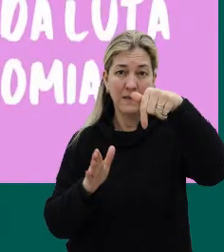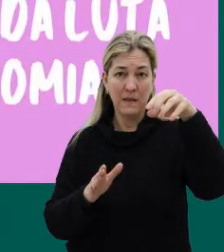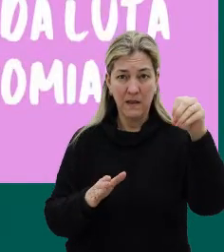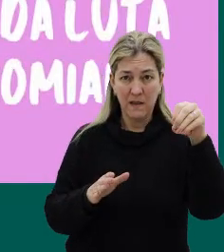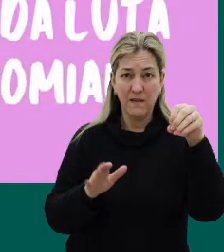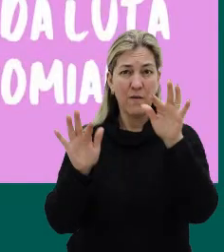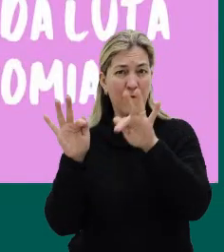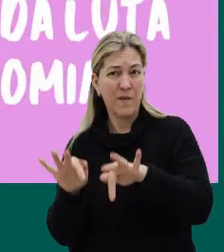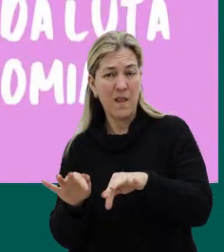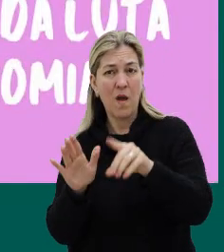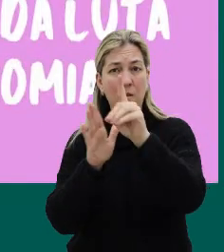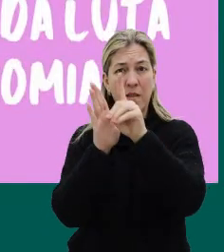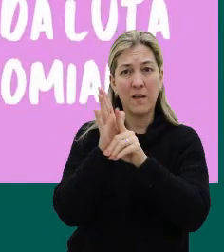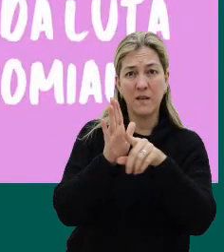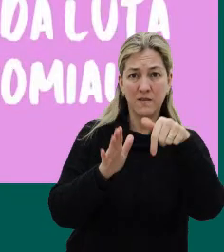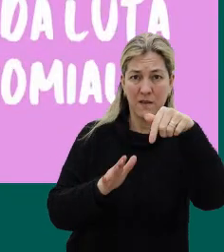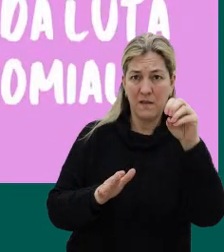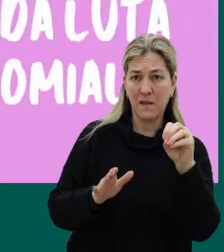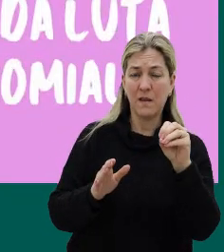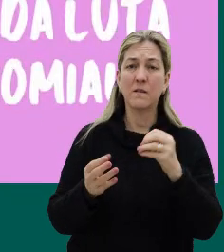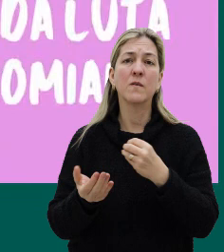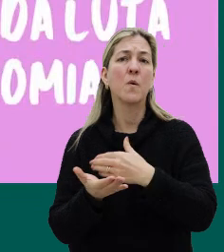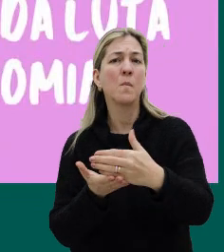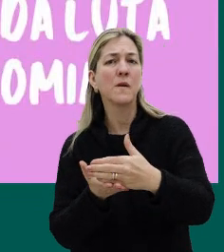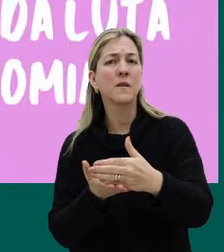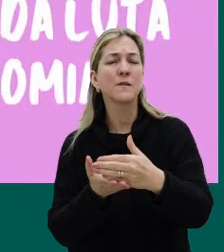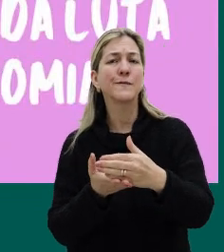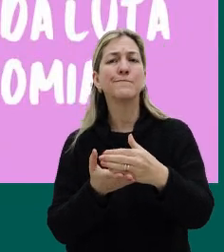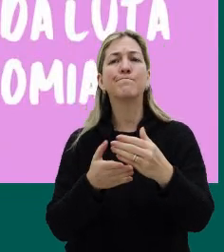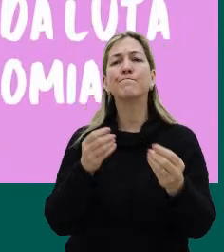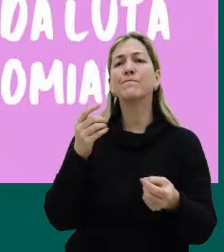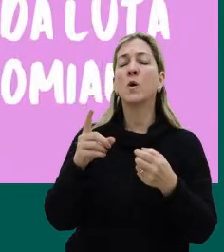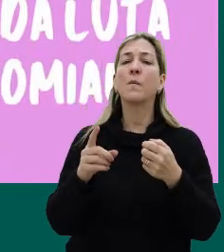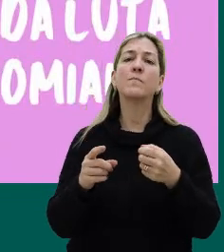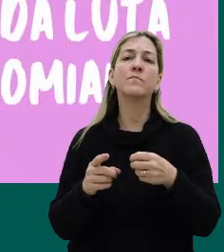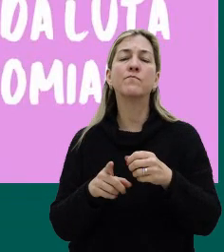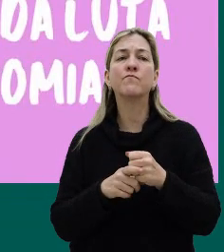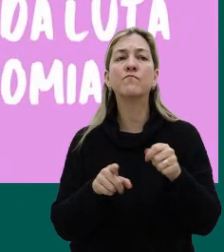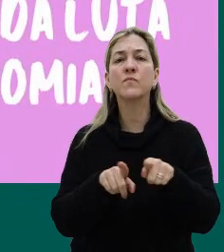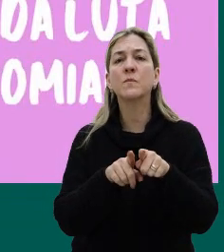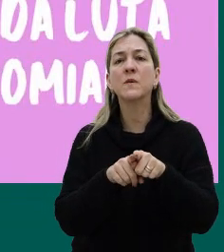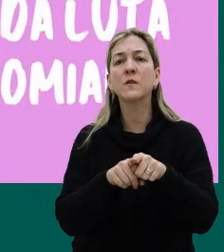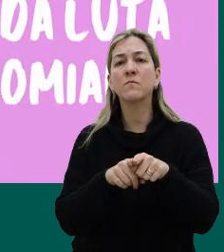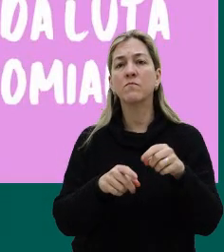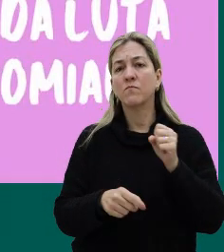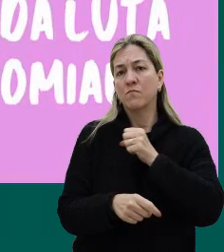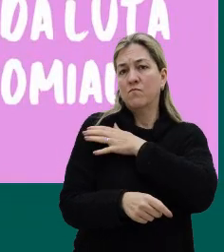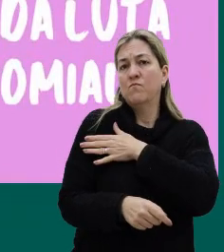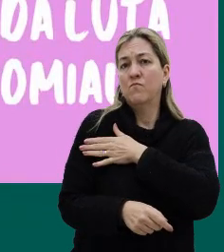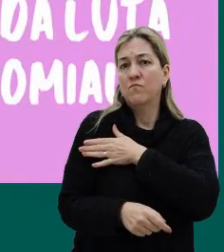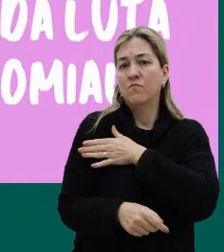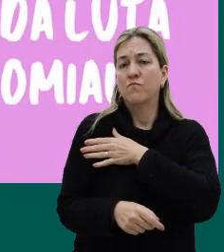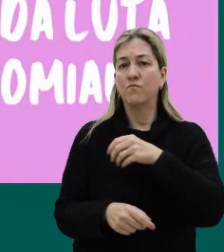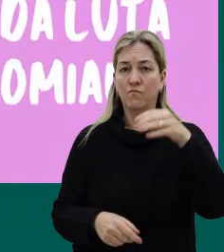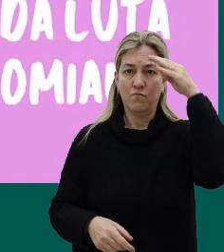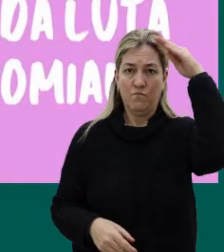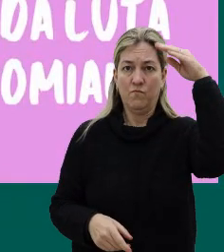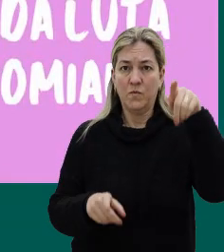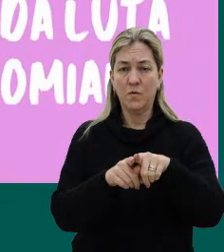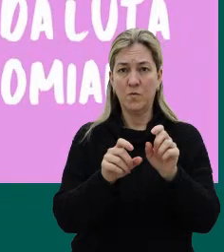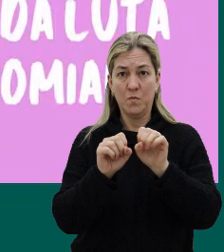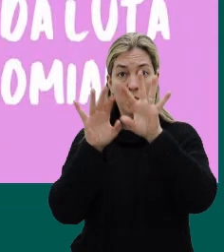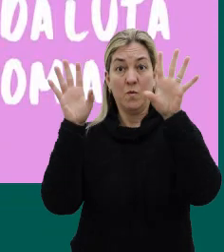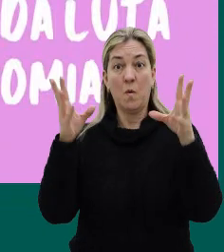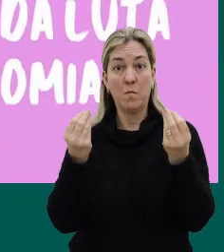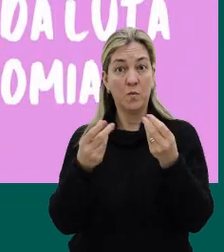Ali no final da década de 70, ele coincide com um período pós-ditadura, então, era um período ali onde o nosso país ele estava numa explosão, assim, de muitas